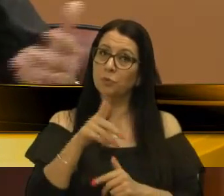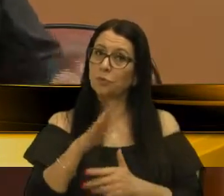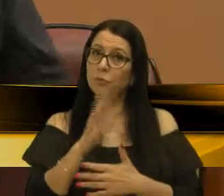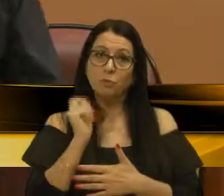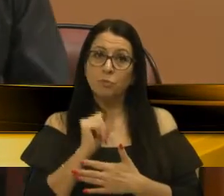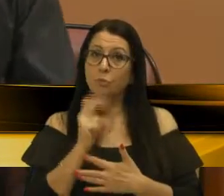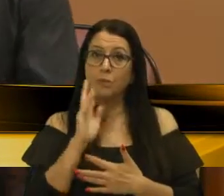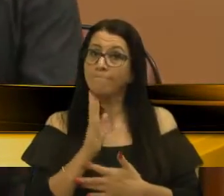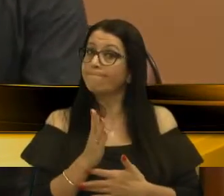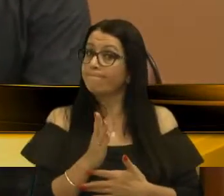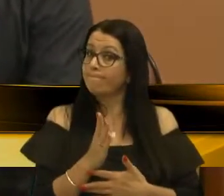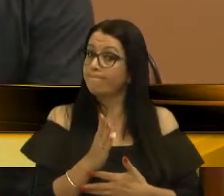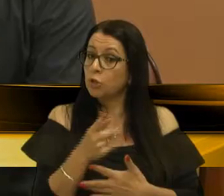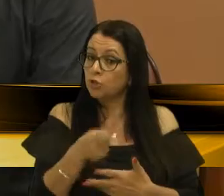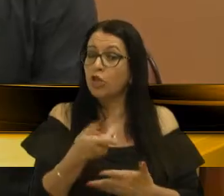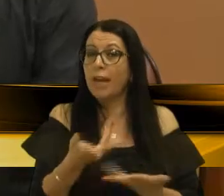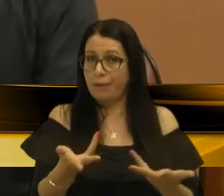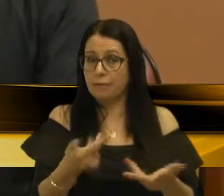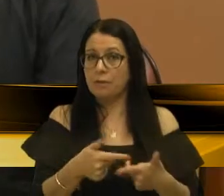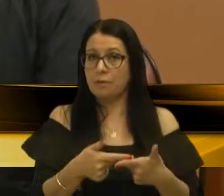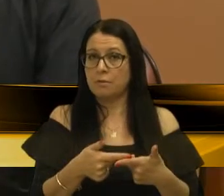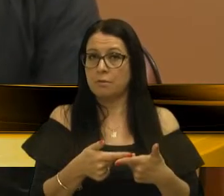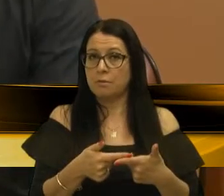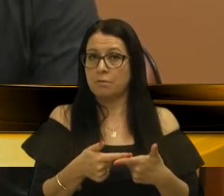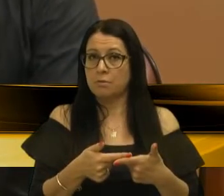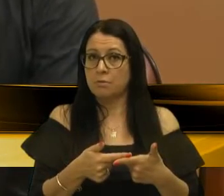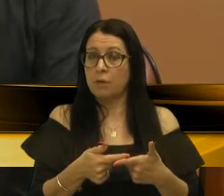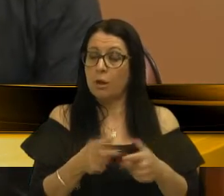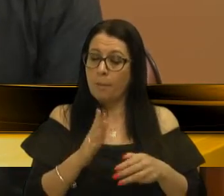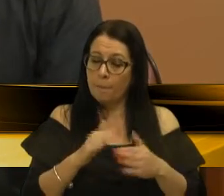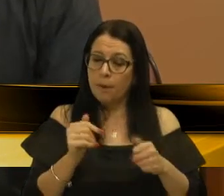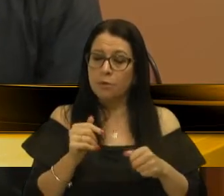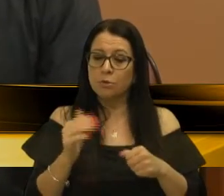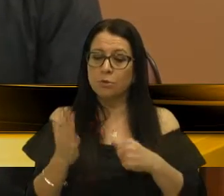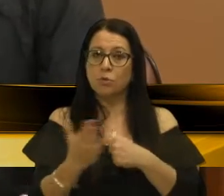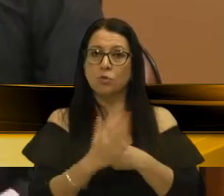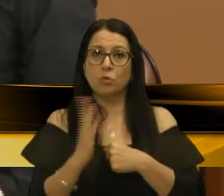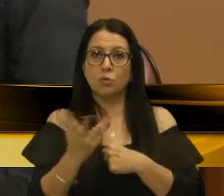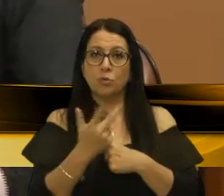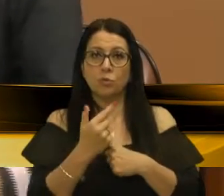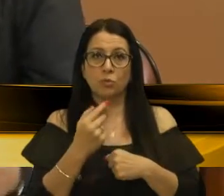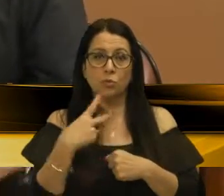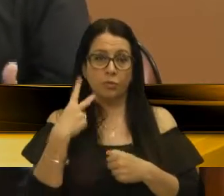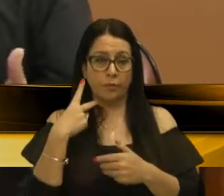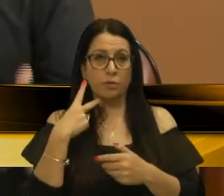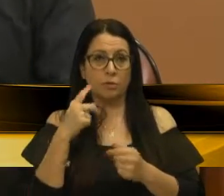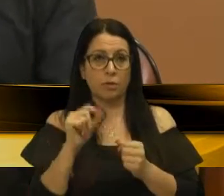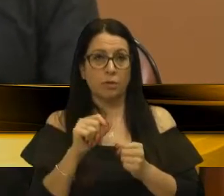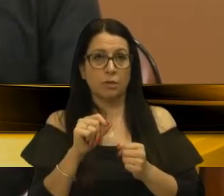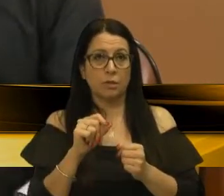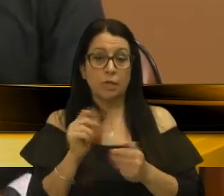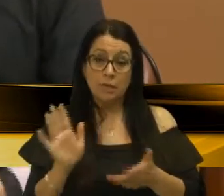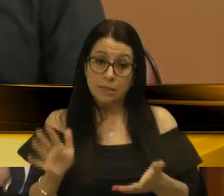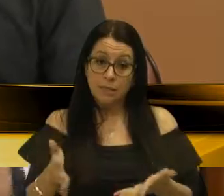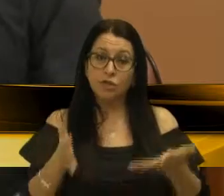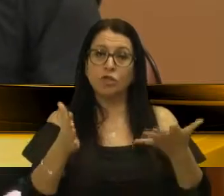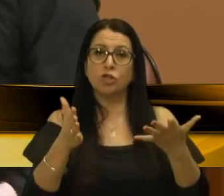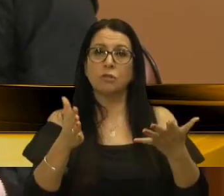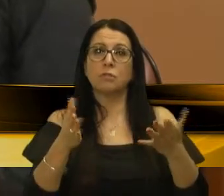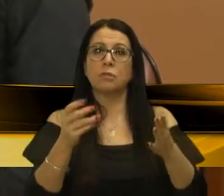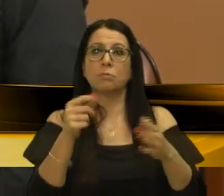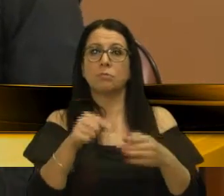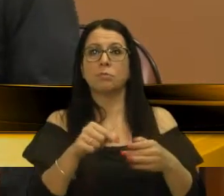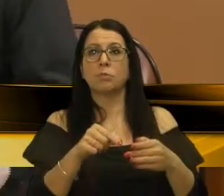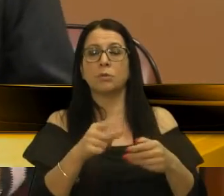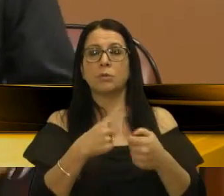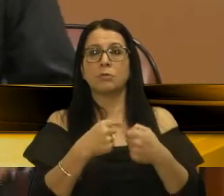pudesse chegar até isso. Então, peço a colaboração de novos pares para que se incentive isso, que se institua isso